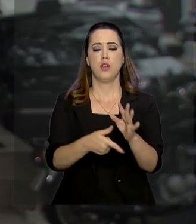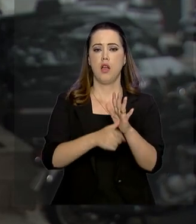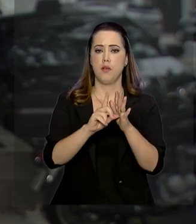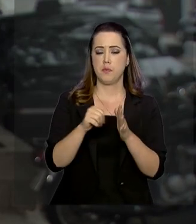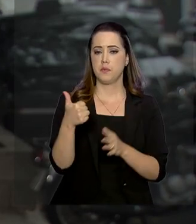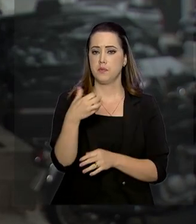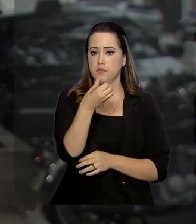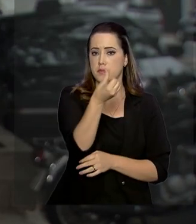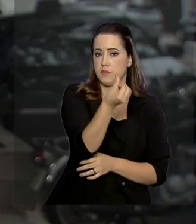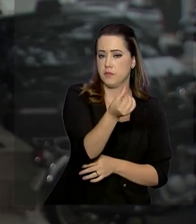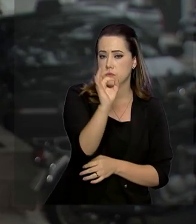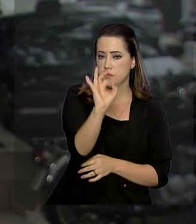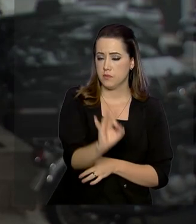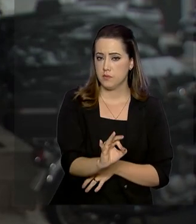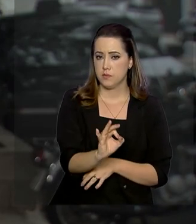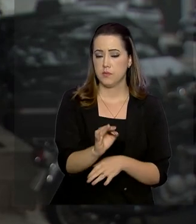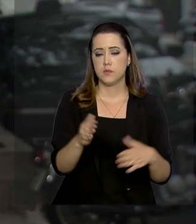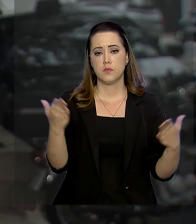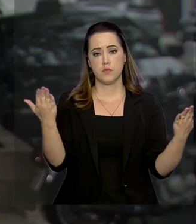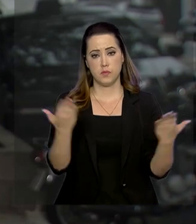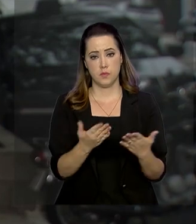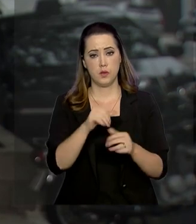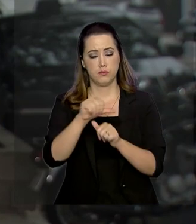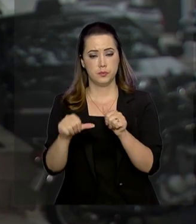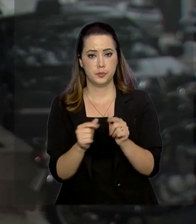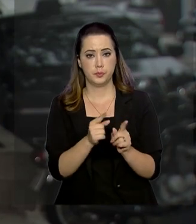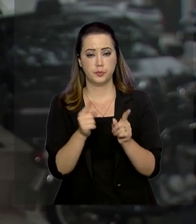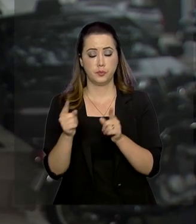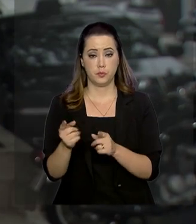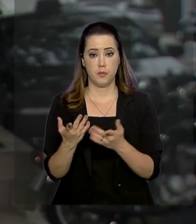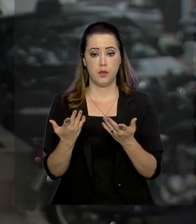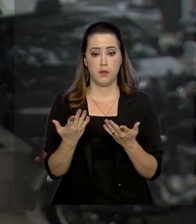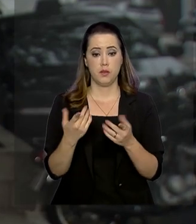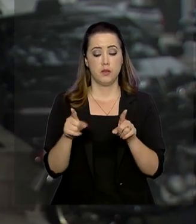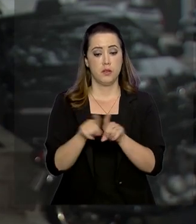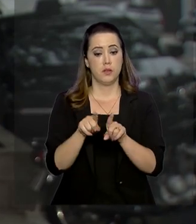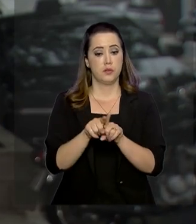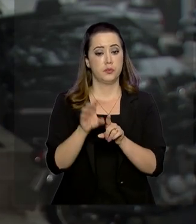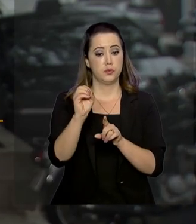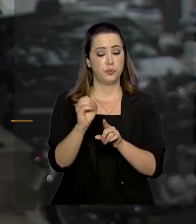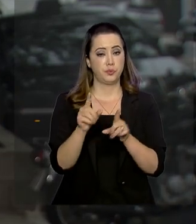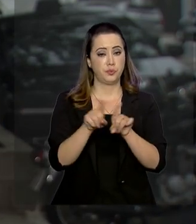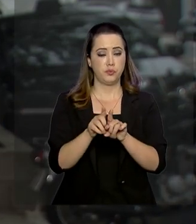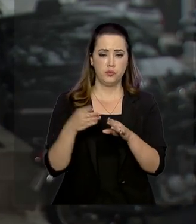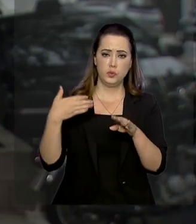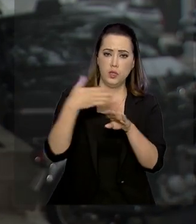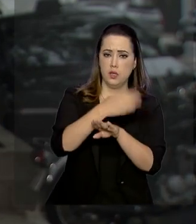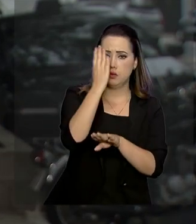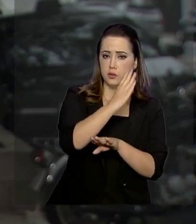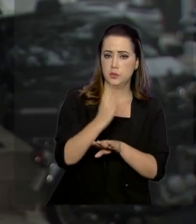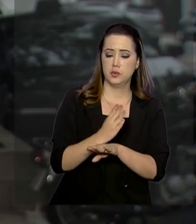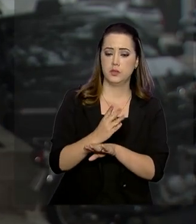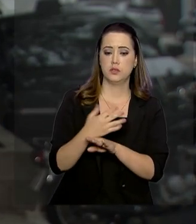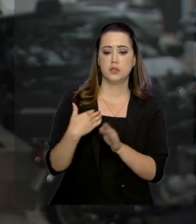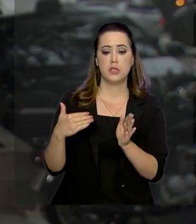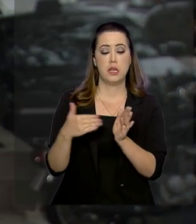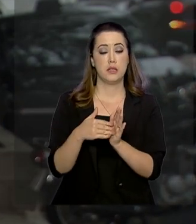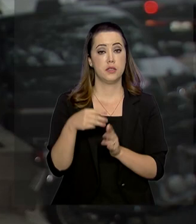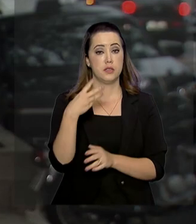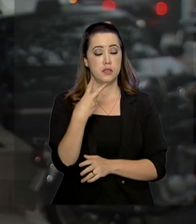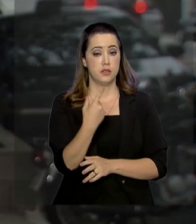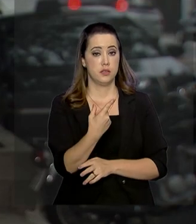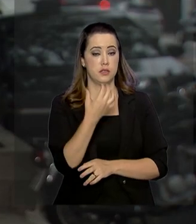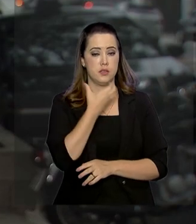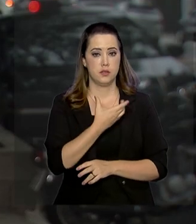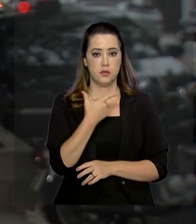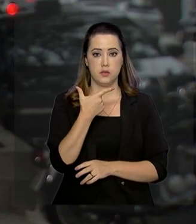antes da medida, tributação era de 16%. A redução do imposto para os produtos que entram no país vai até 31